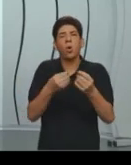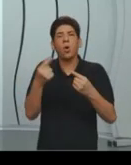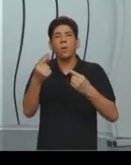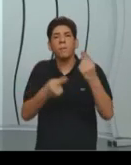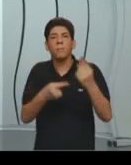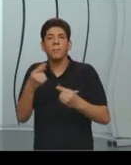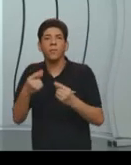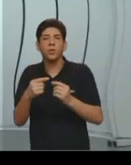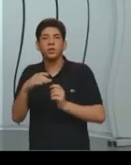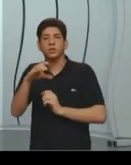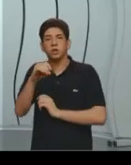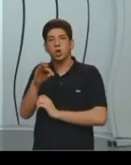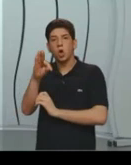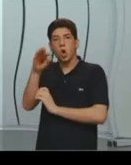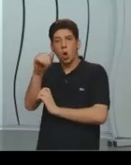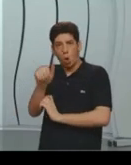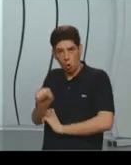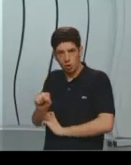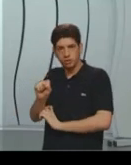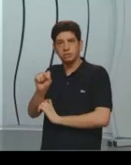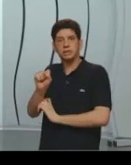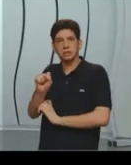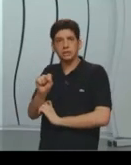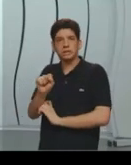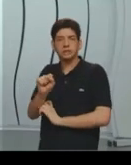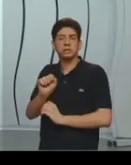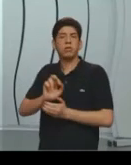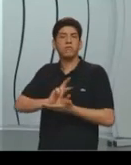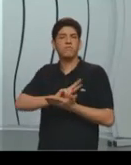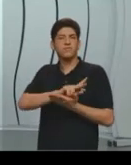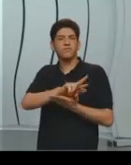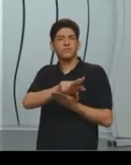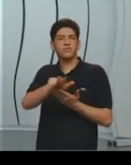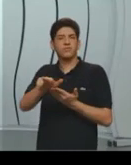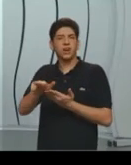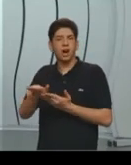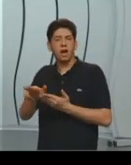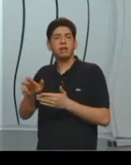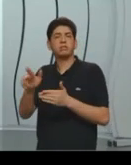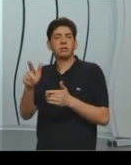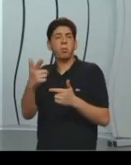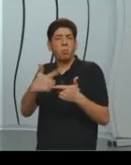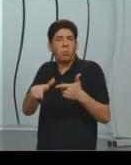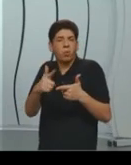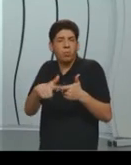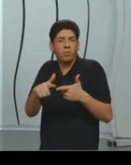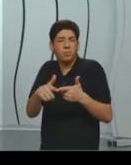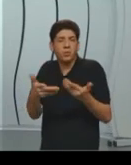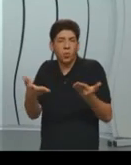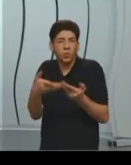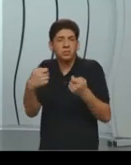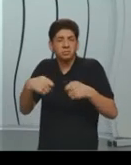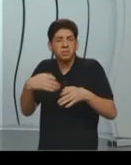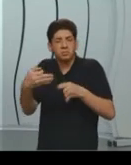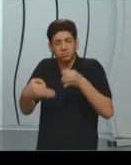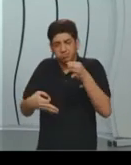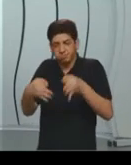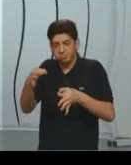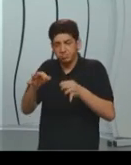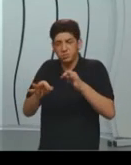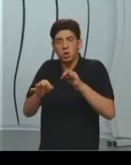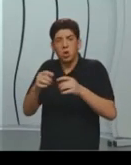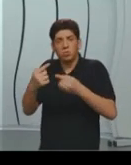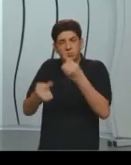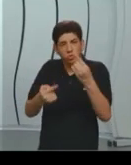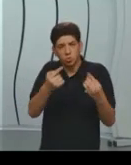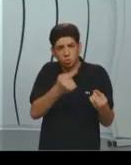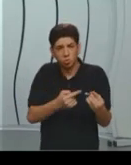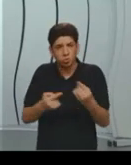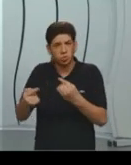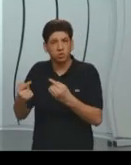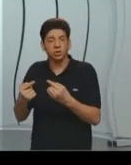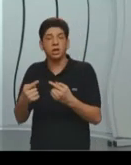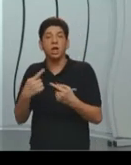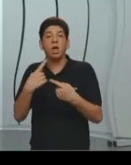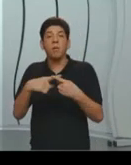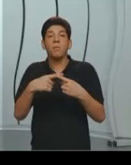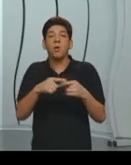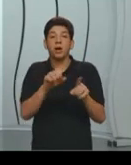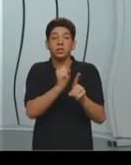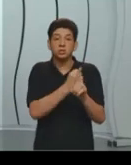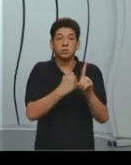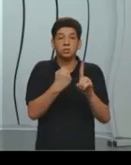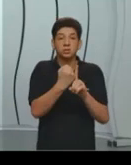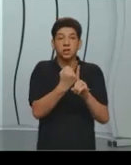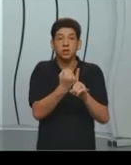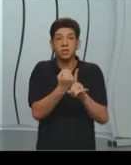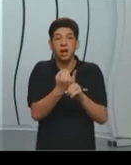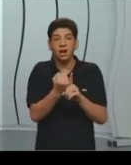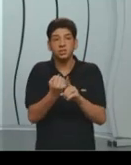de cotas, enfim, uma série de questões que a gente problematiza essa ideia da meritocracia simples, né? Que a sociedade, ela não começou ontem, e tem pessoas que